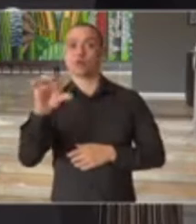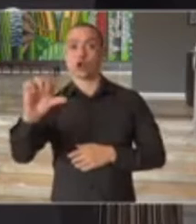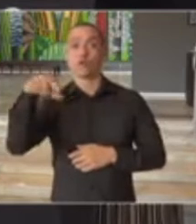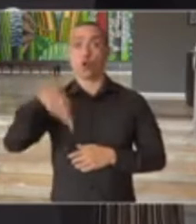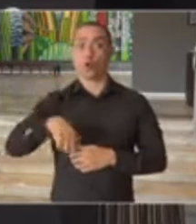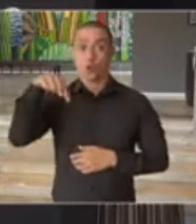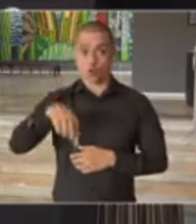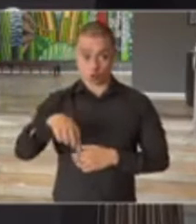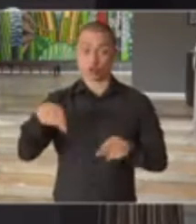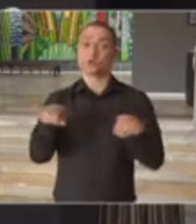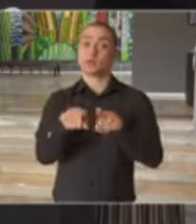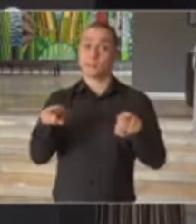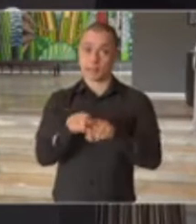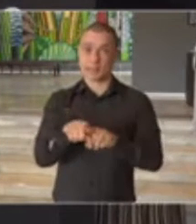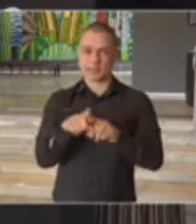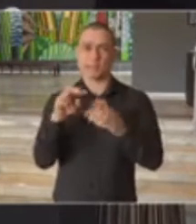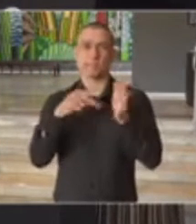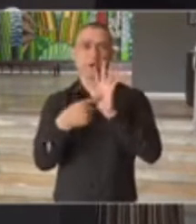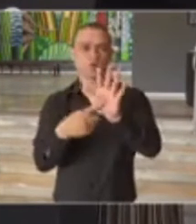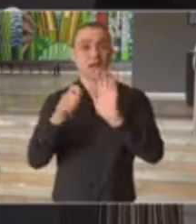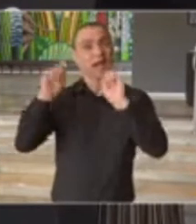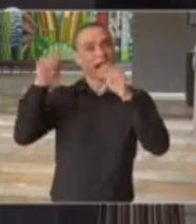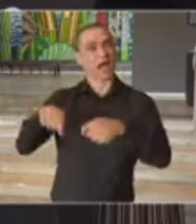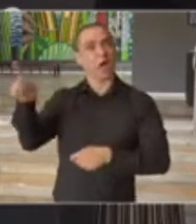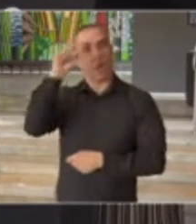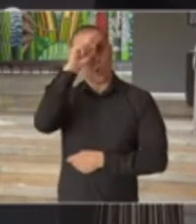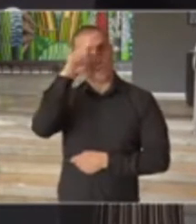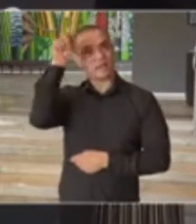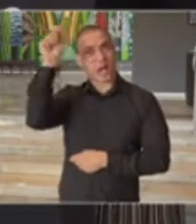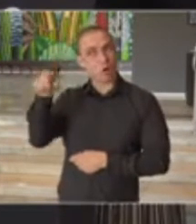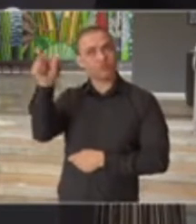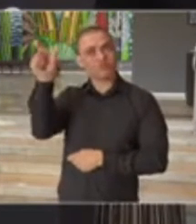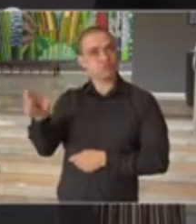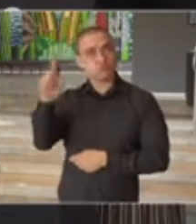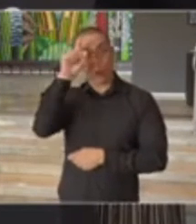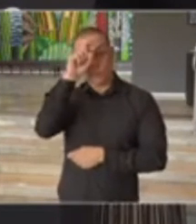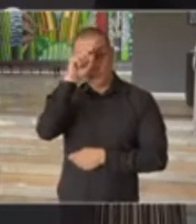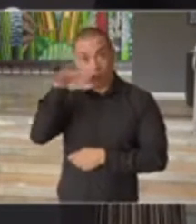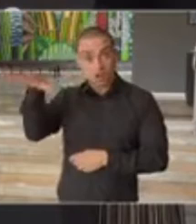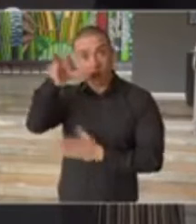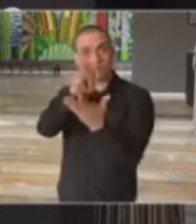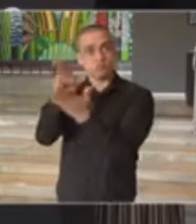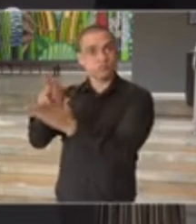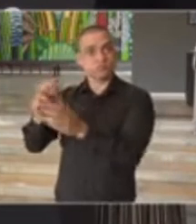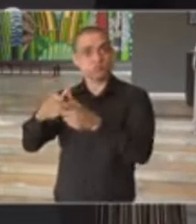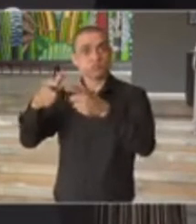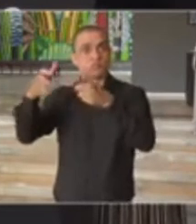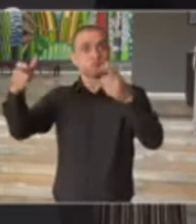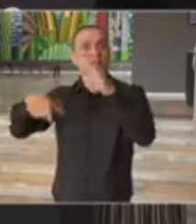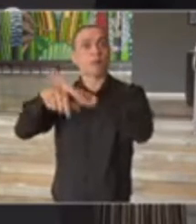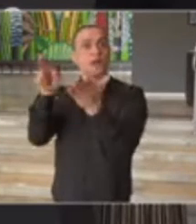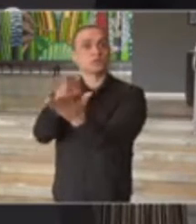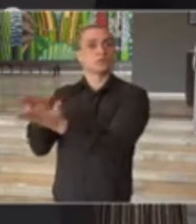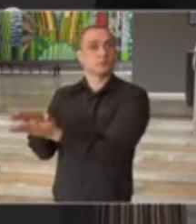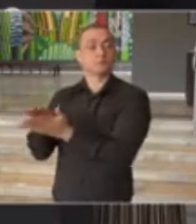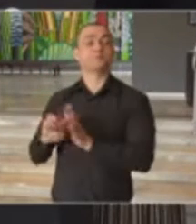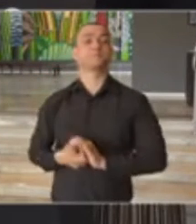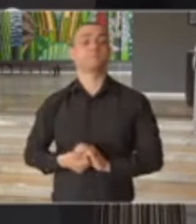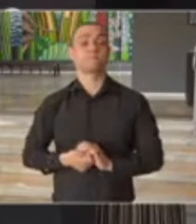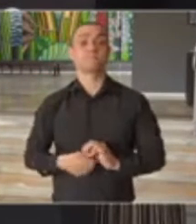hoje, também delimitando a capacidade hospitalar do Estado de São Paulo crescente ao longo desse período, e a